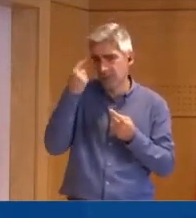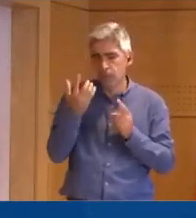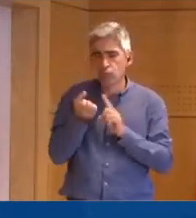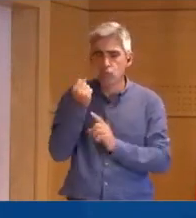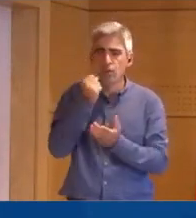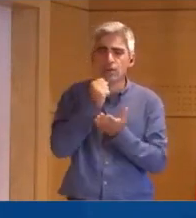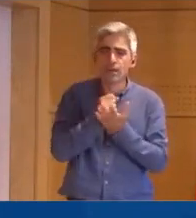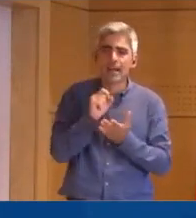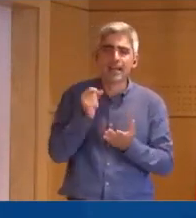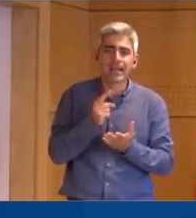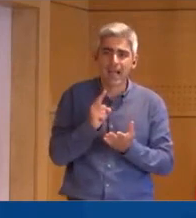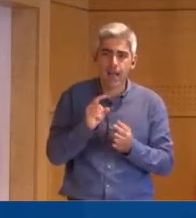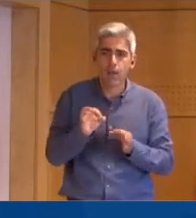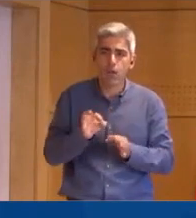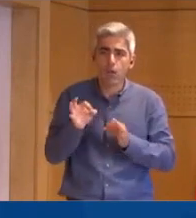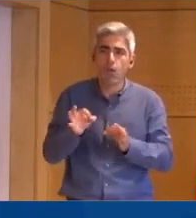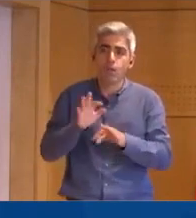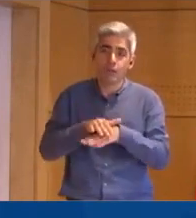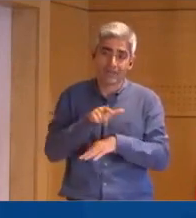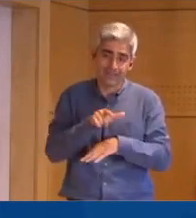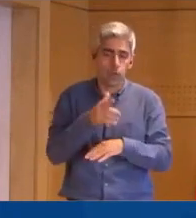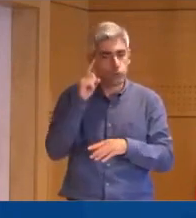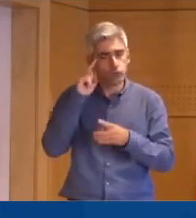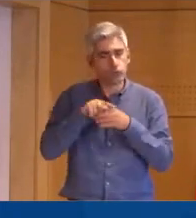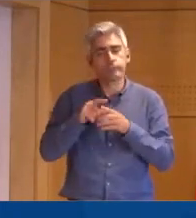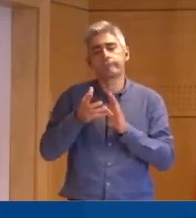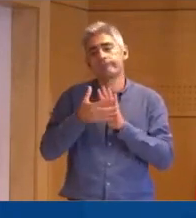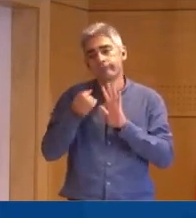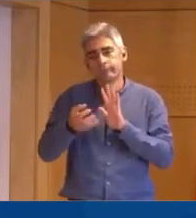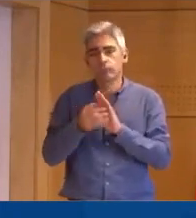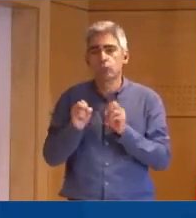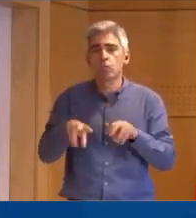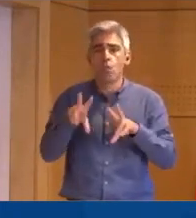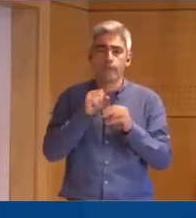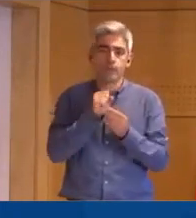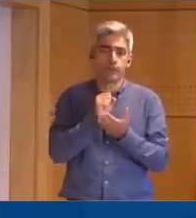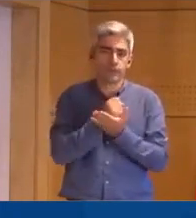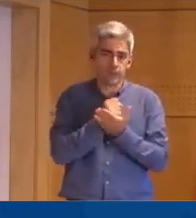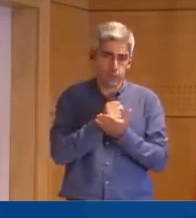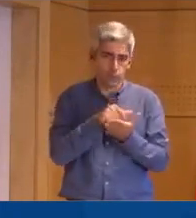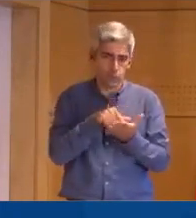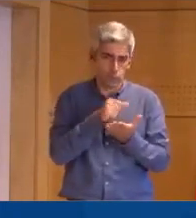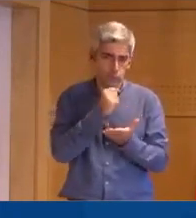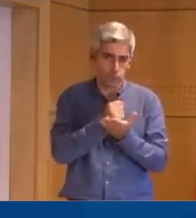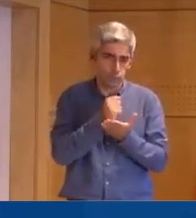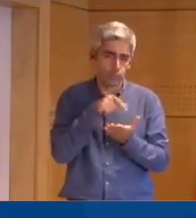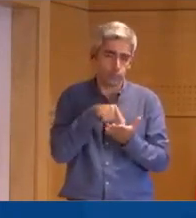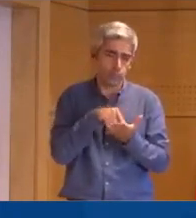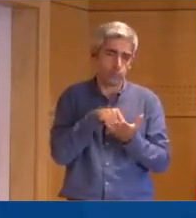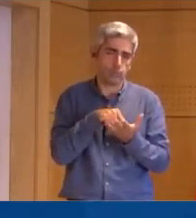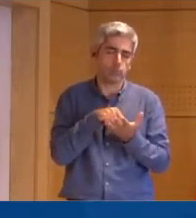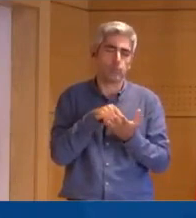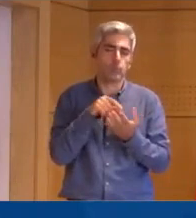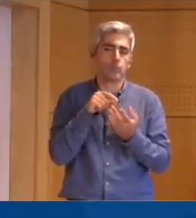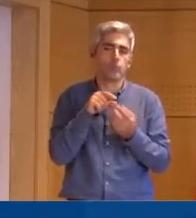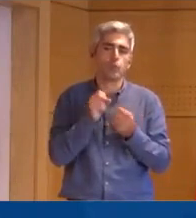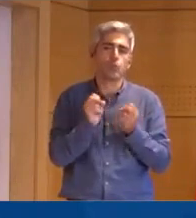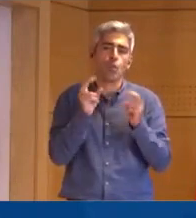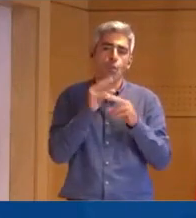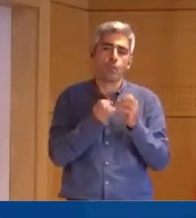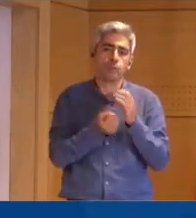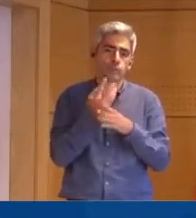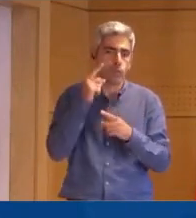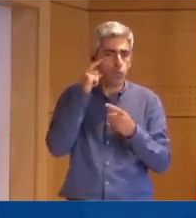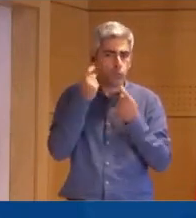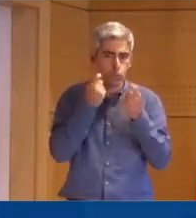fossem dados com a celeridade com que deviam ser. Criam-se novos vistos, designadamente o visto para a procura de